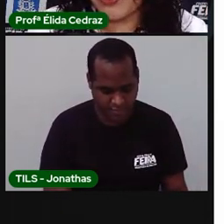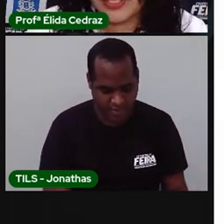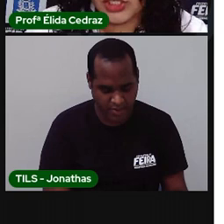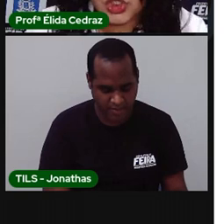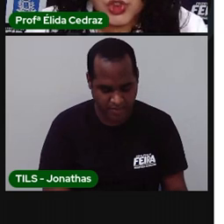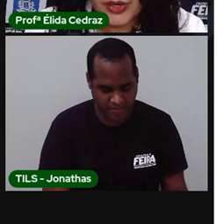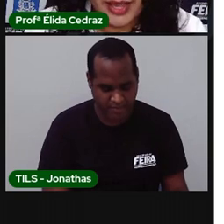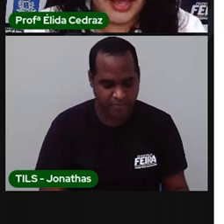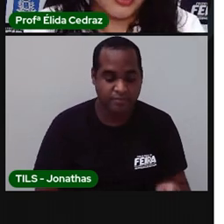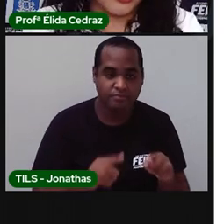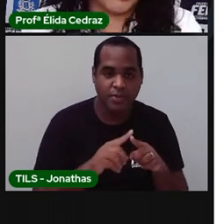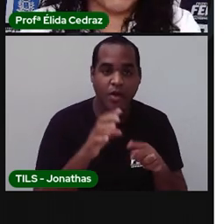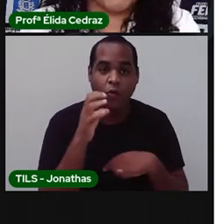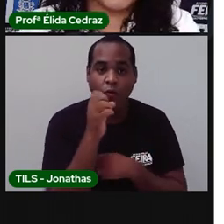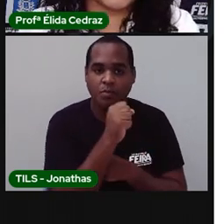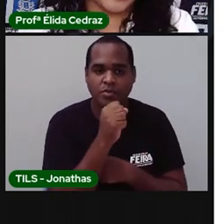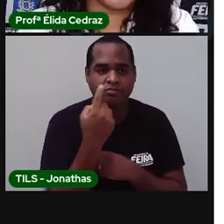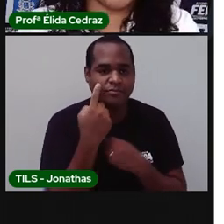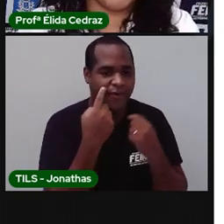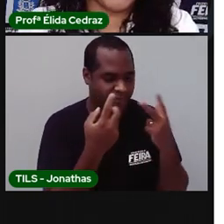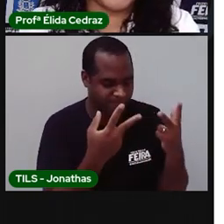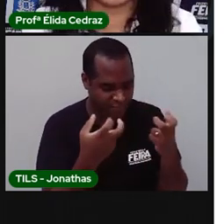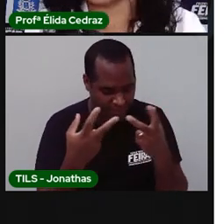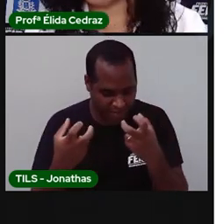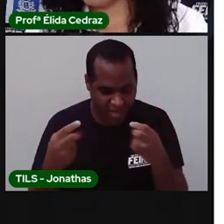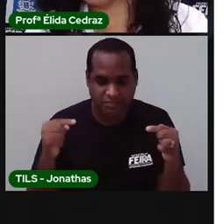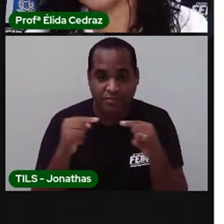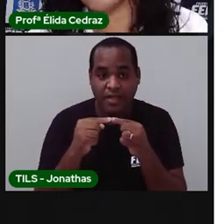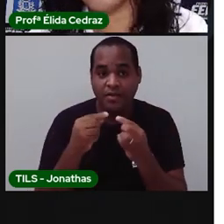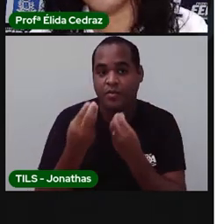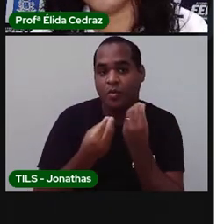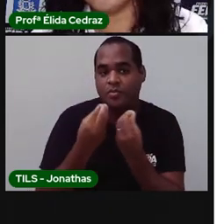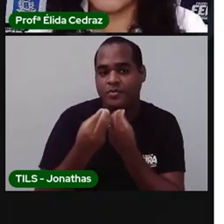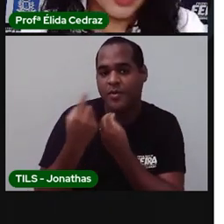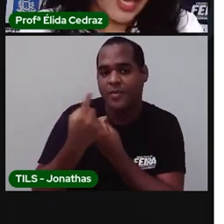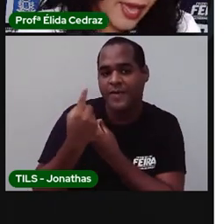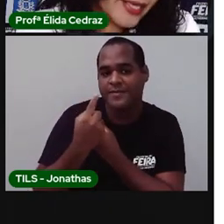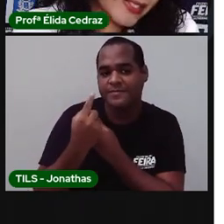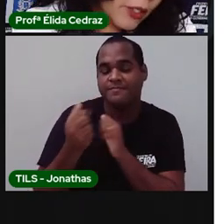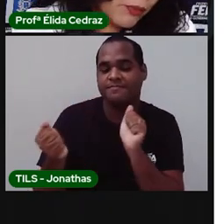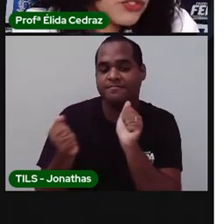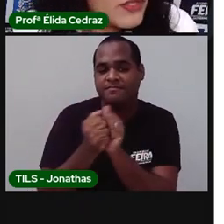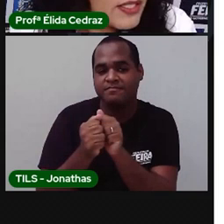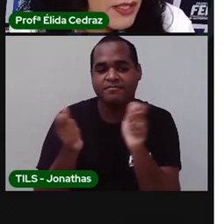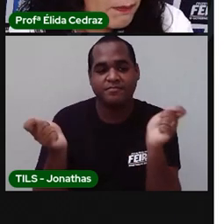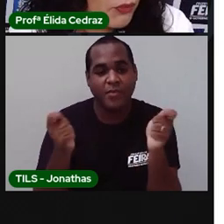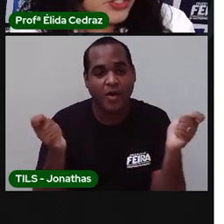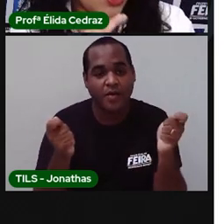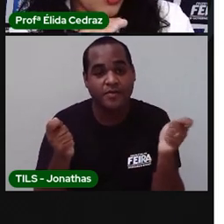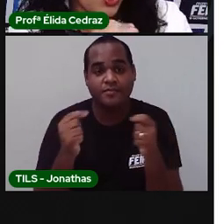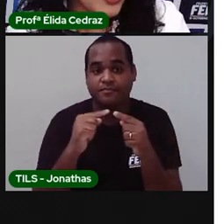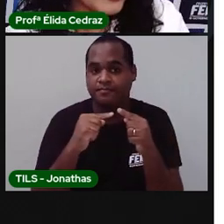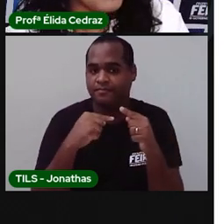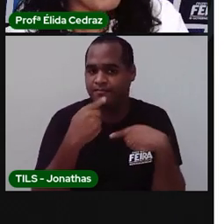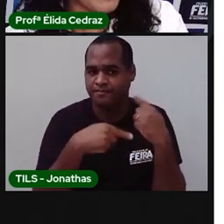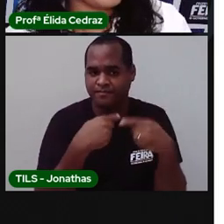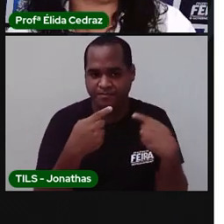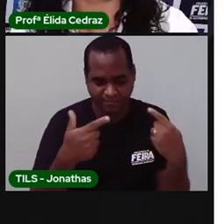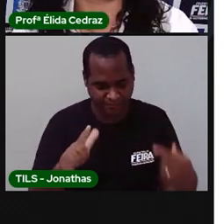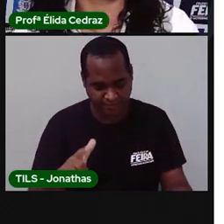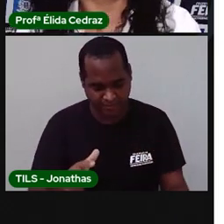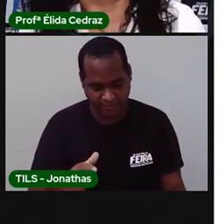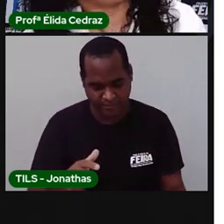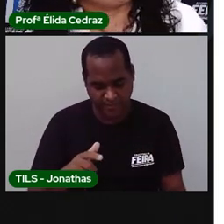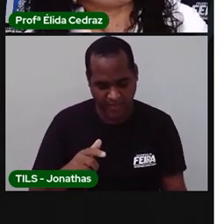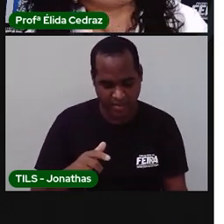rápido a gente olhar e falar bem assim, ah, dá para fazer isso aqui primeiro. Ah, esse aqui eu posso fazer depois. Olhando pela